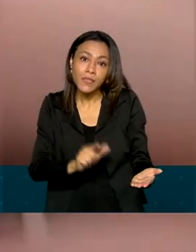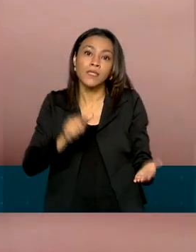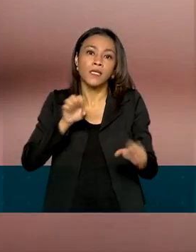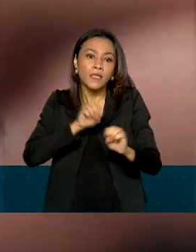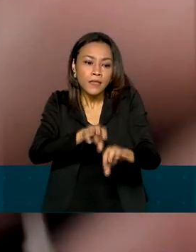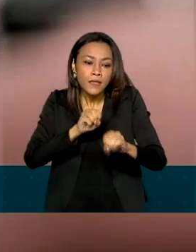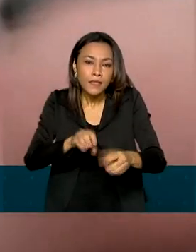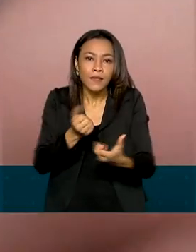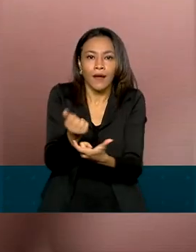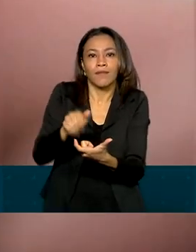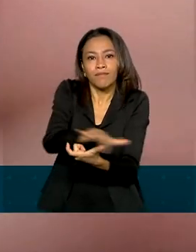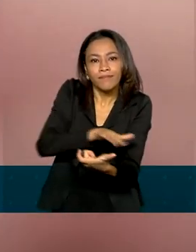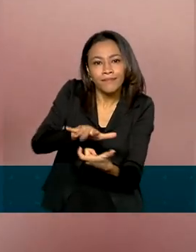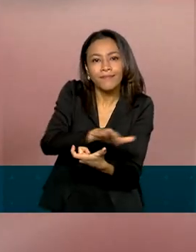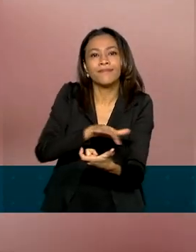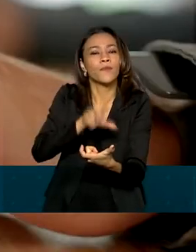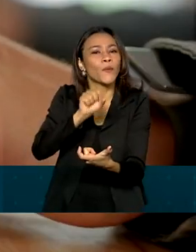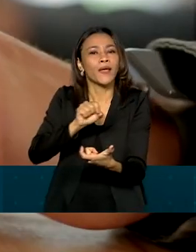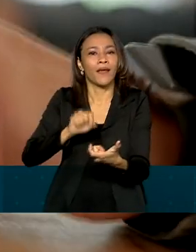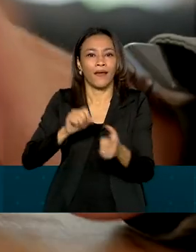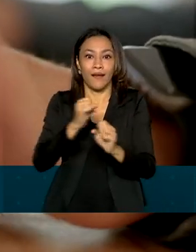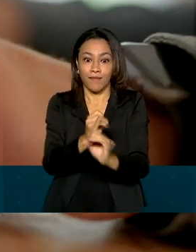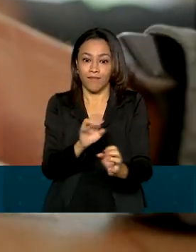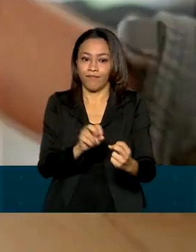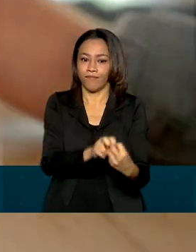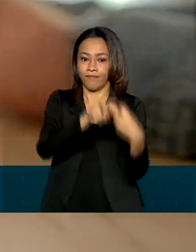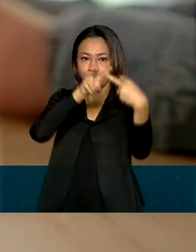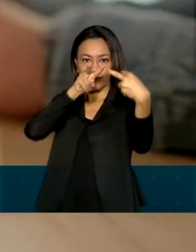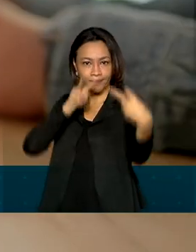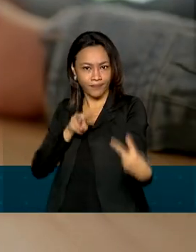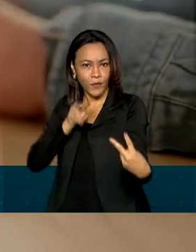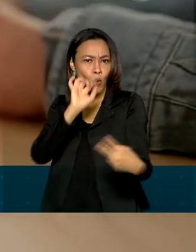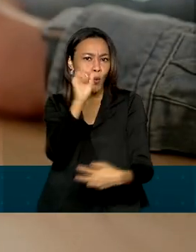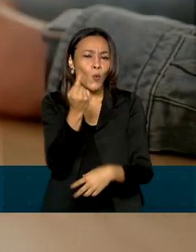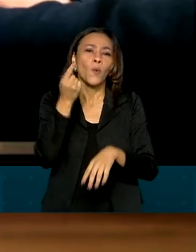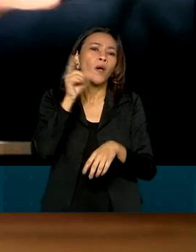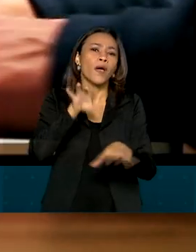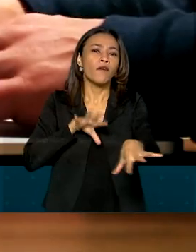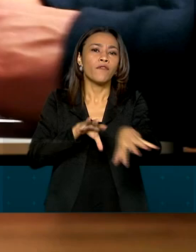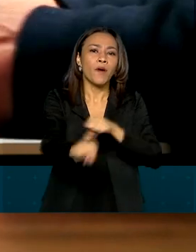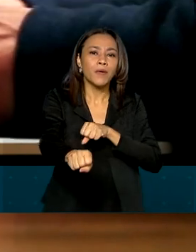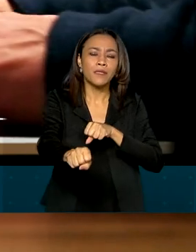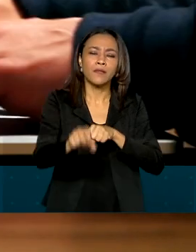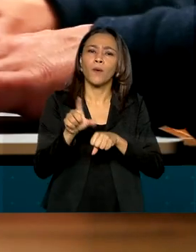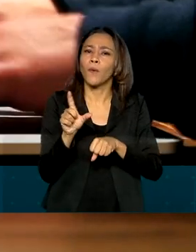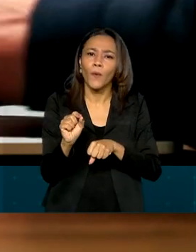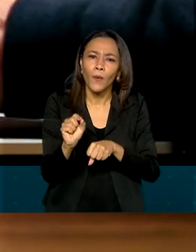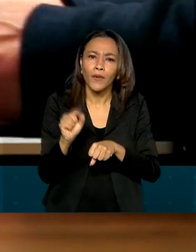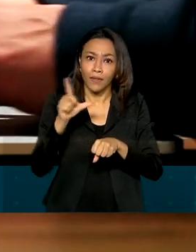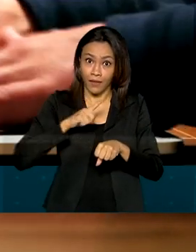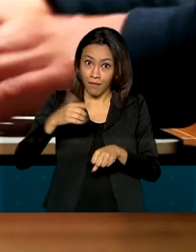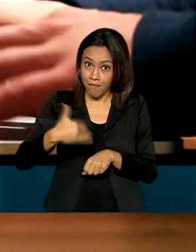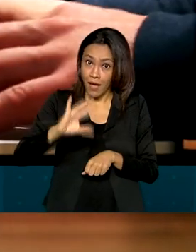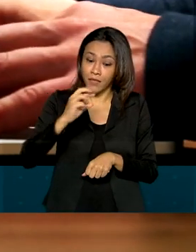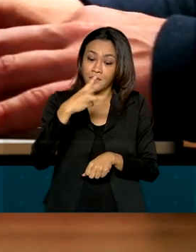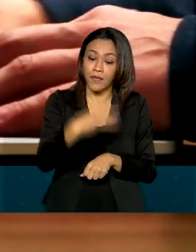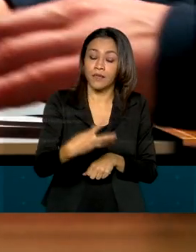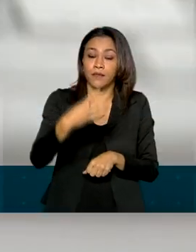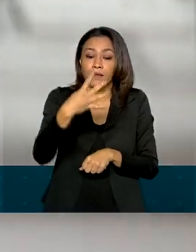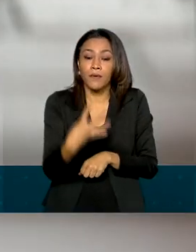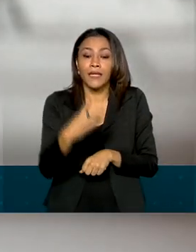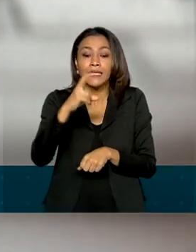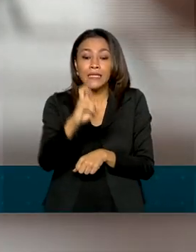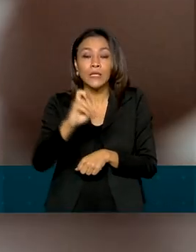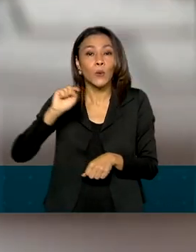alfabetização online. Um deles é o curso de formação continuada, que tem mais de 345